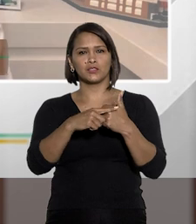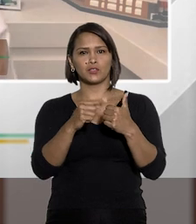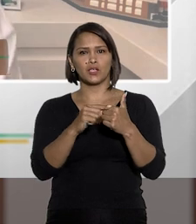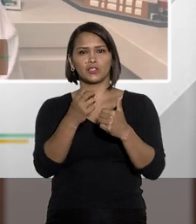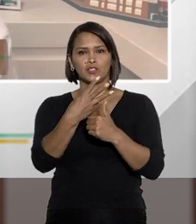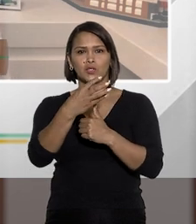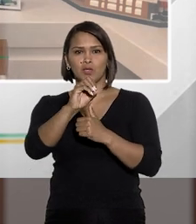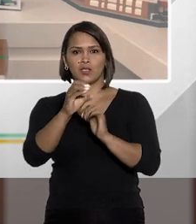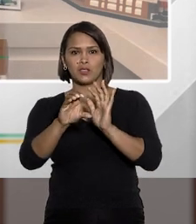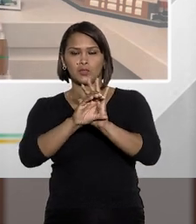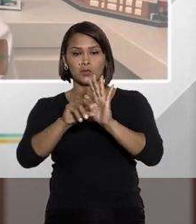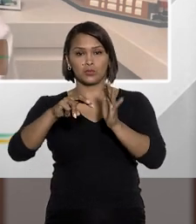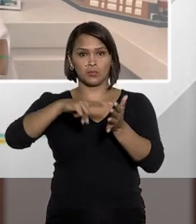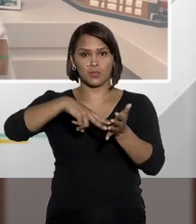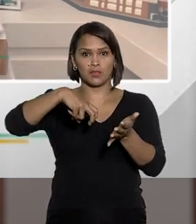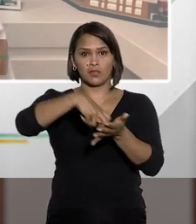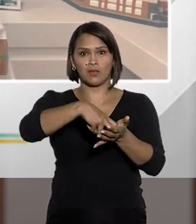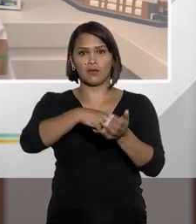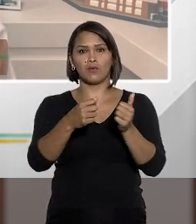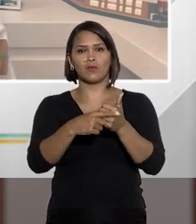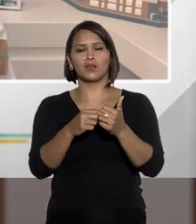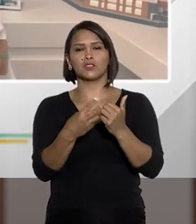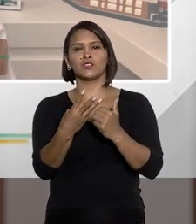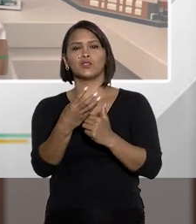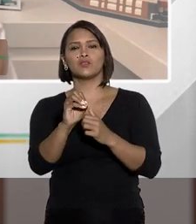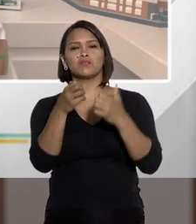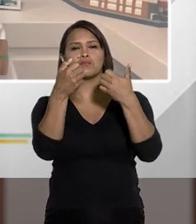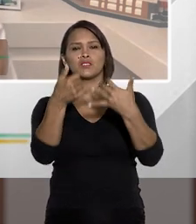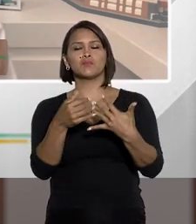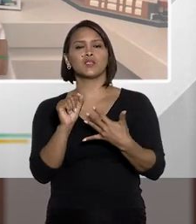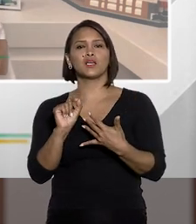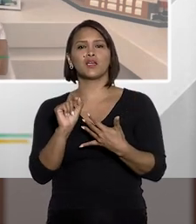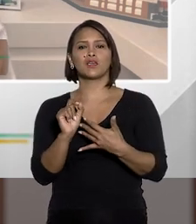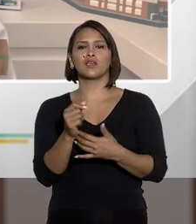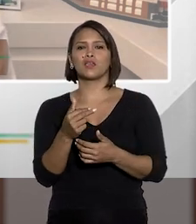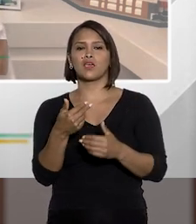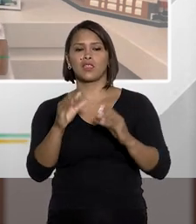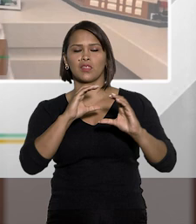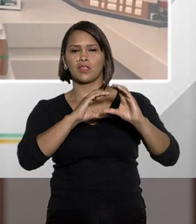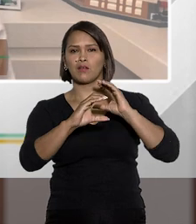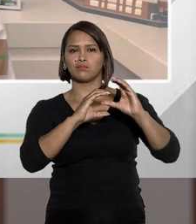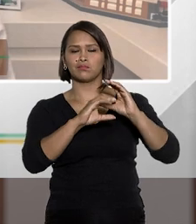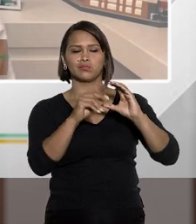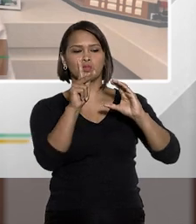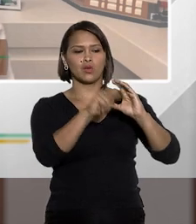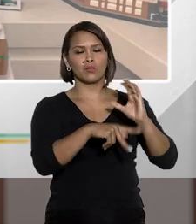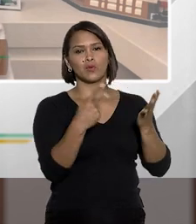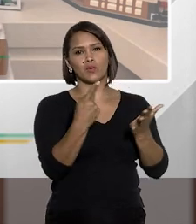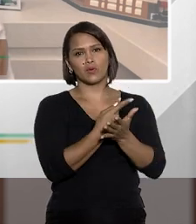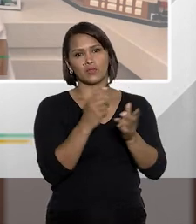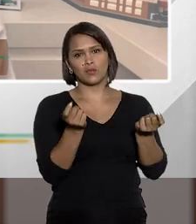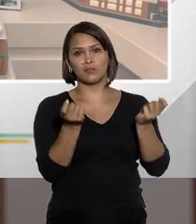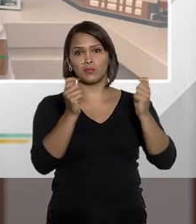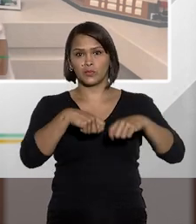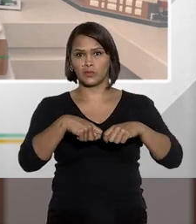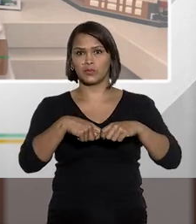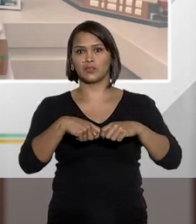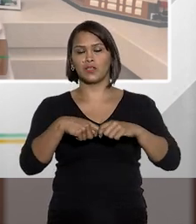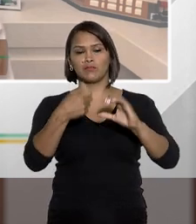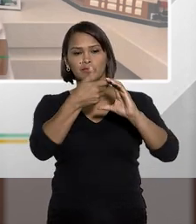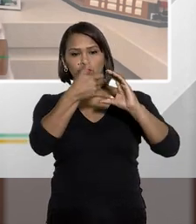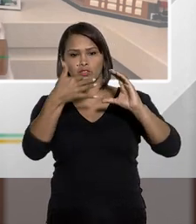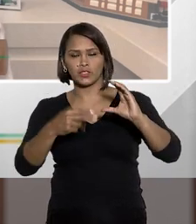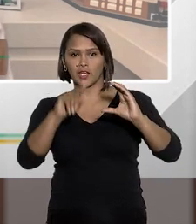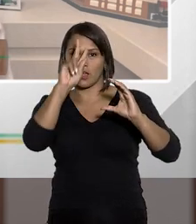do artigo 30 do Código Penal. O artigo 30 do Código Penal vai dizer o quê? Que não se comunicam as circunstâncias e condições